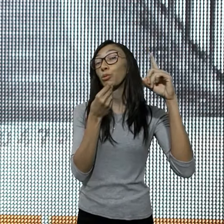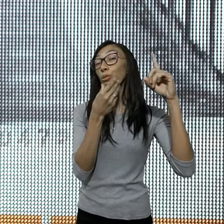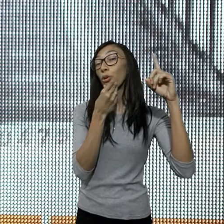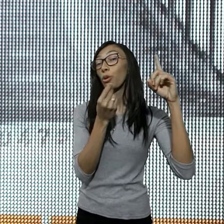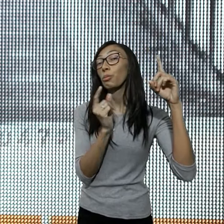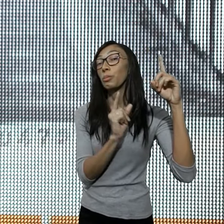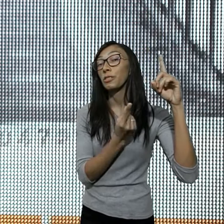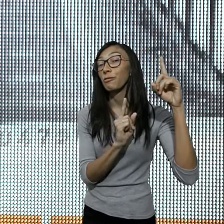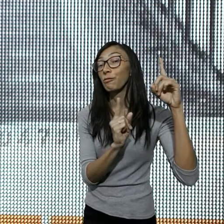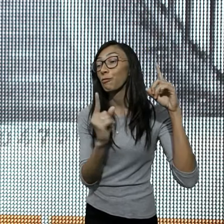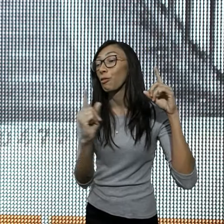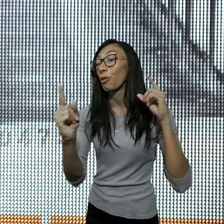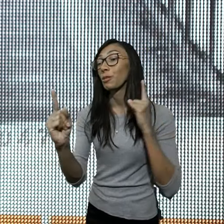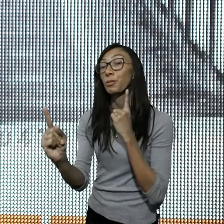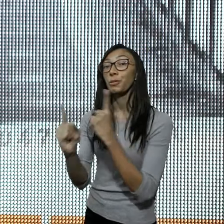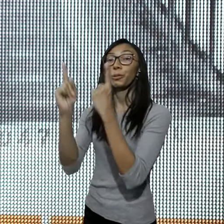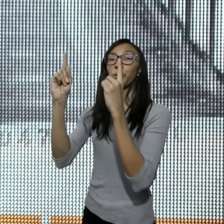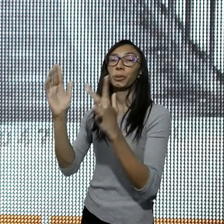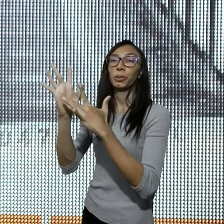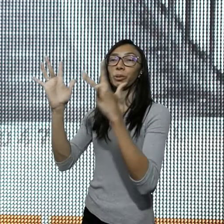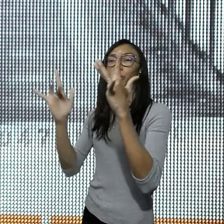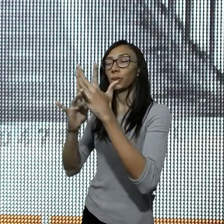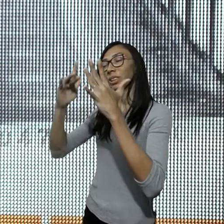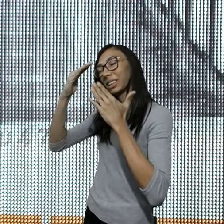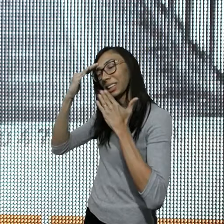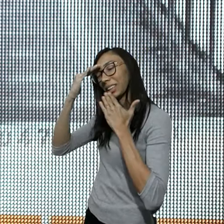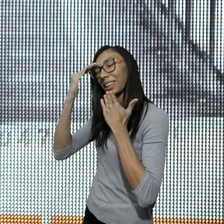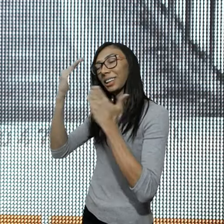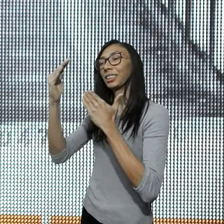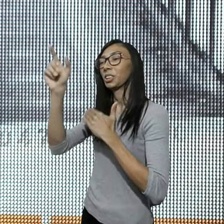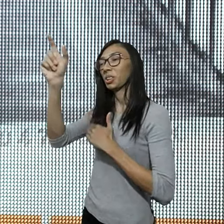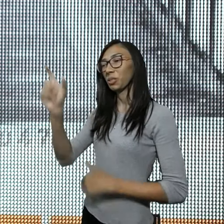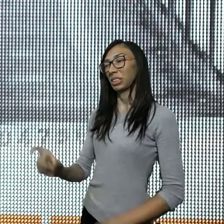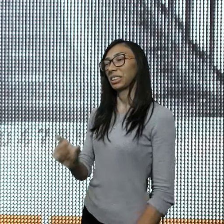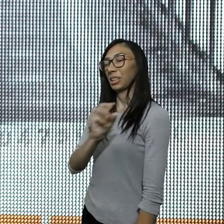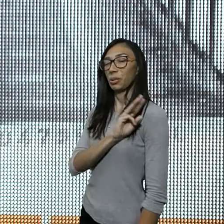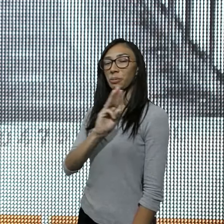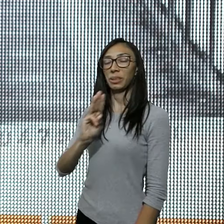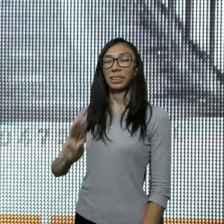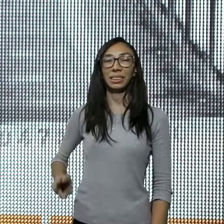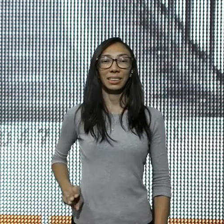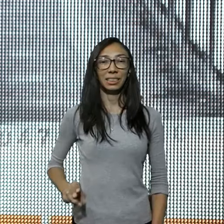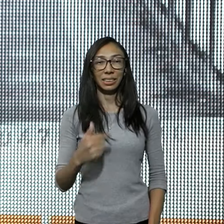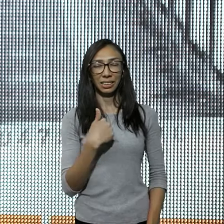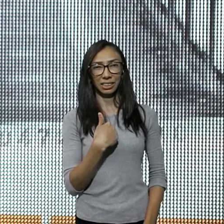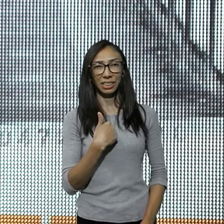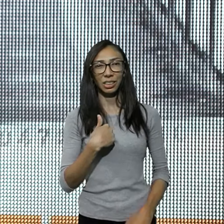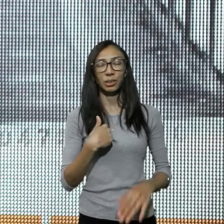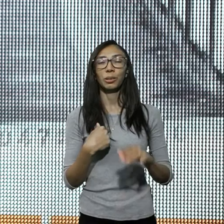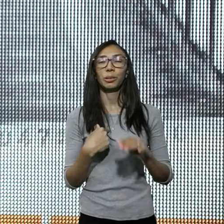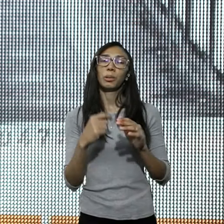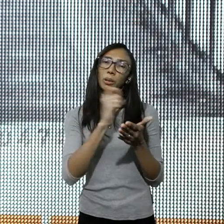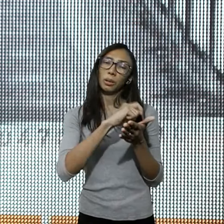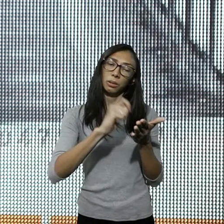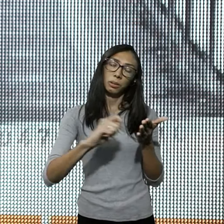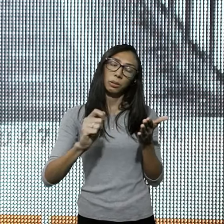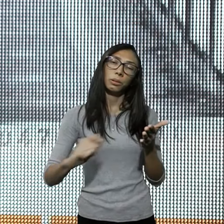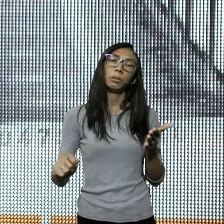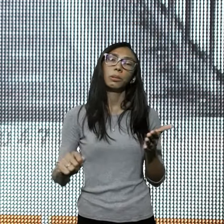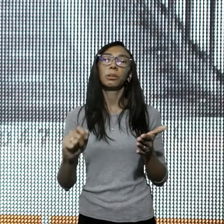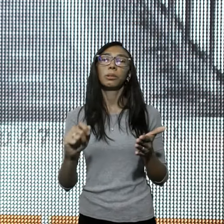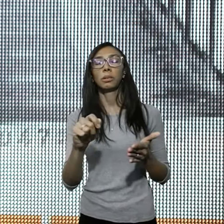de que, de fato, Jesus era o Messia, e eu anotei aqui, algumas atitudes, que você precisa,